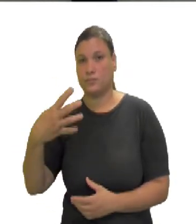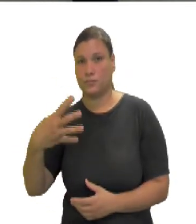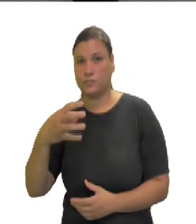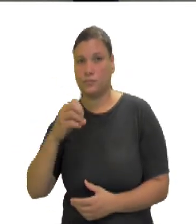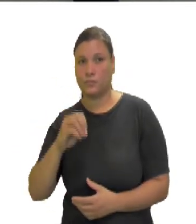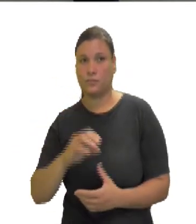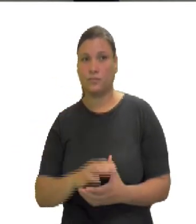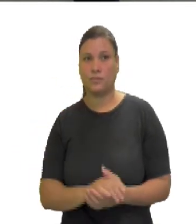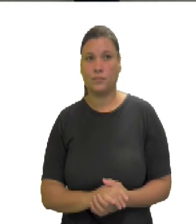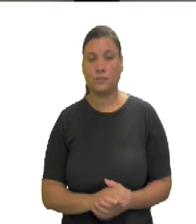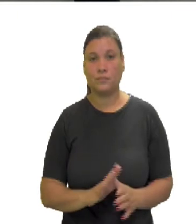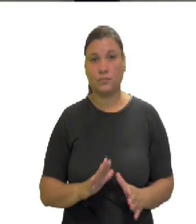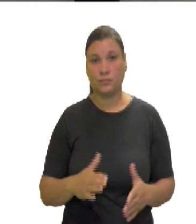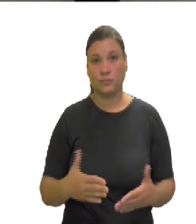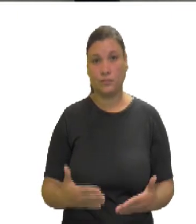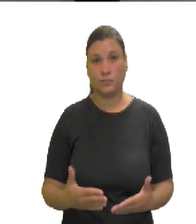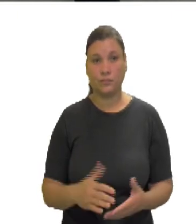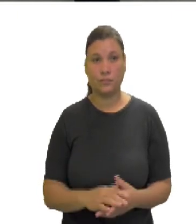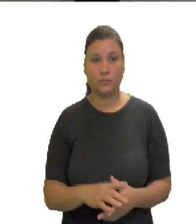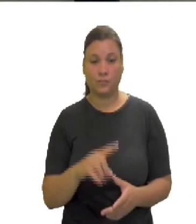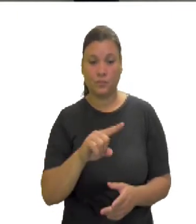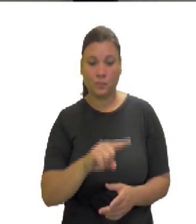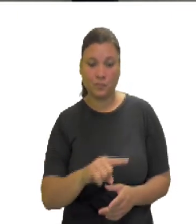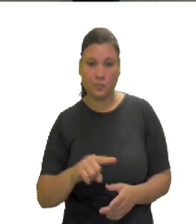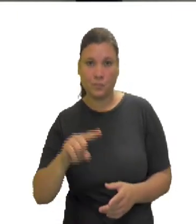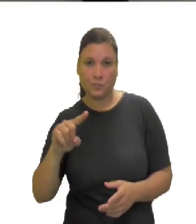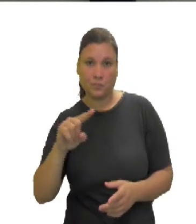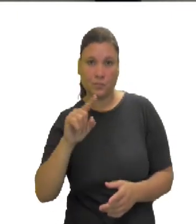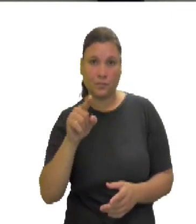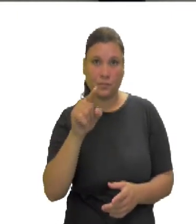140 vezes 2. 1,